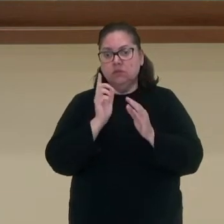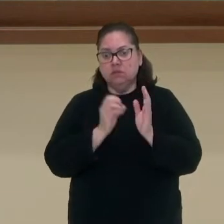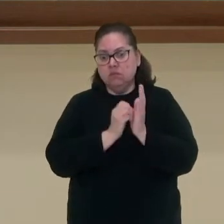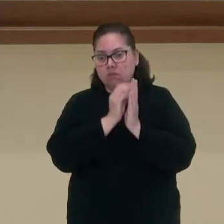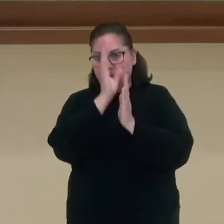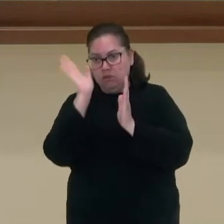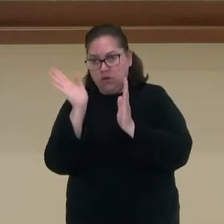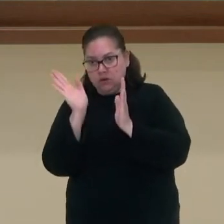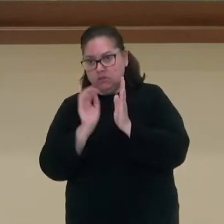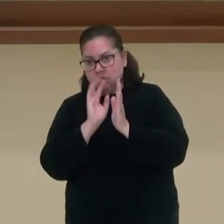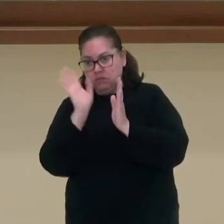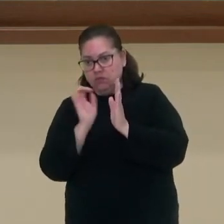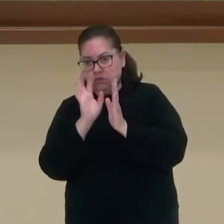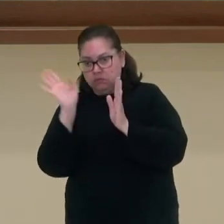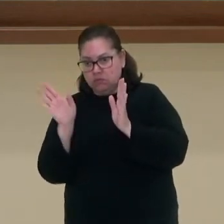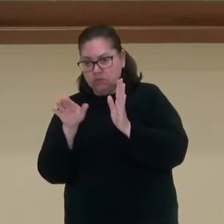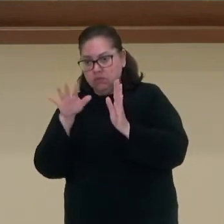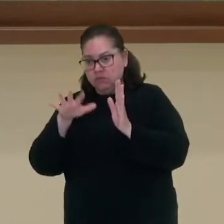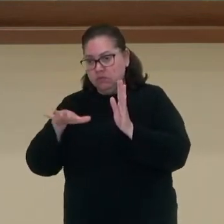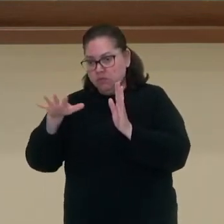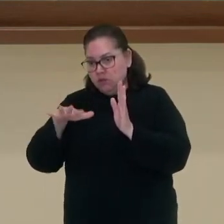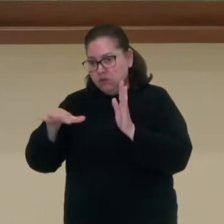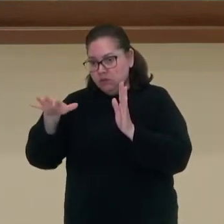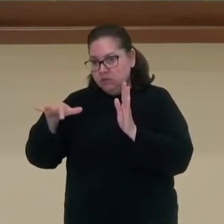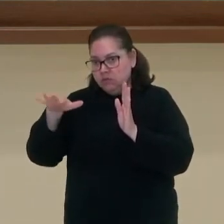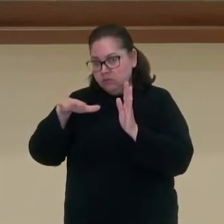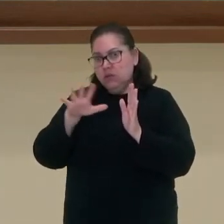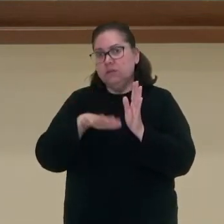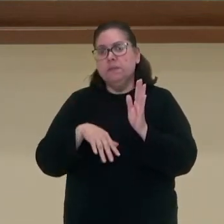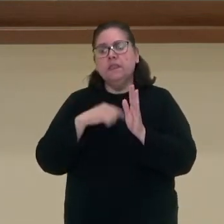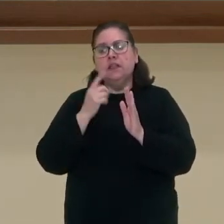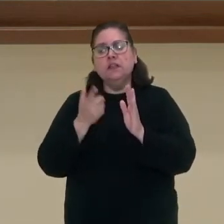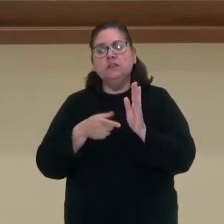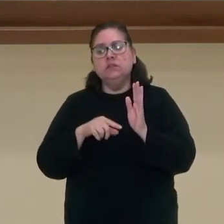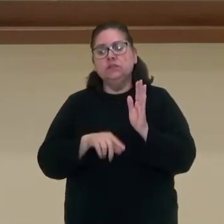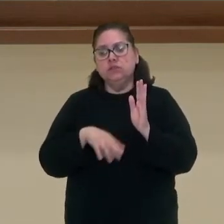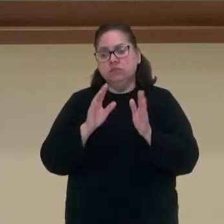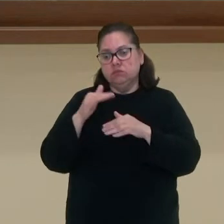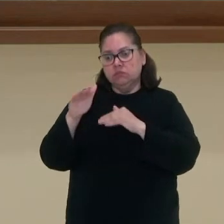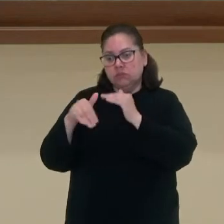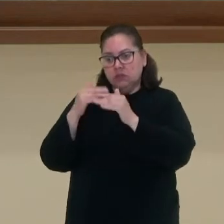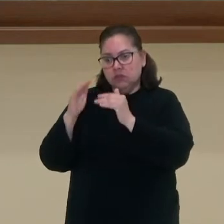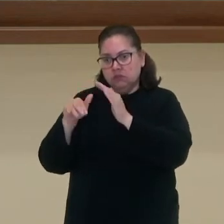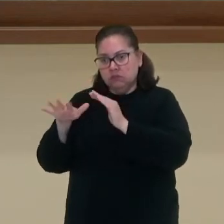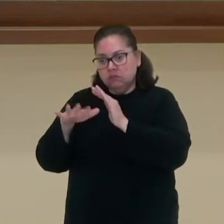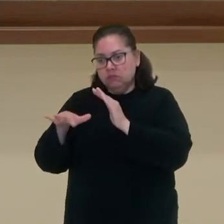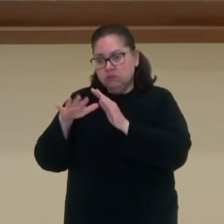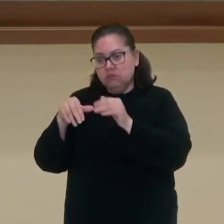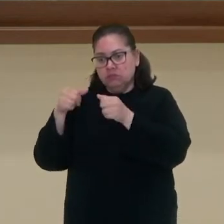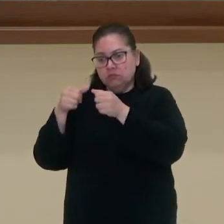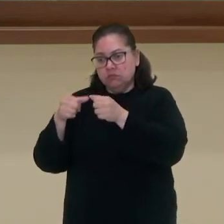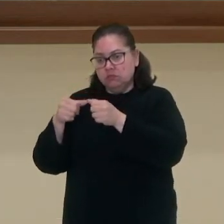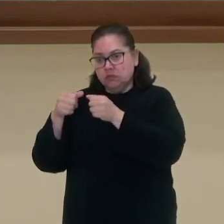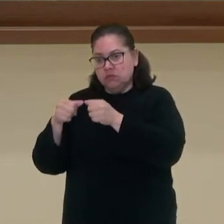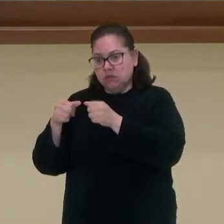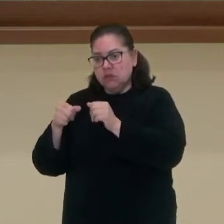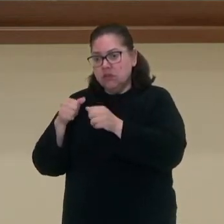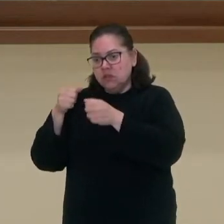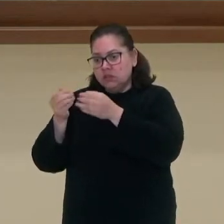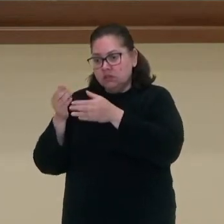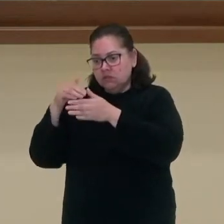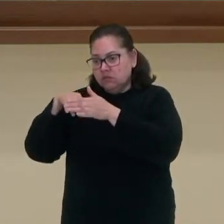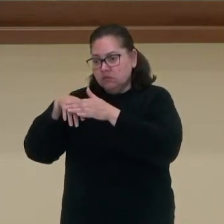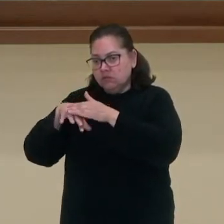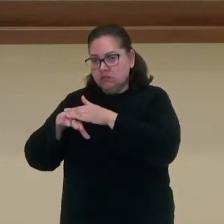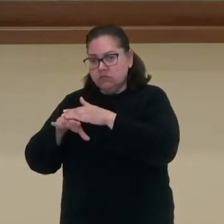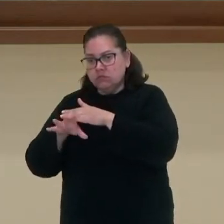saem pelos poros ou pelo ósculo e eles vão nadando. E aí, à medida que eles vão nadando, eles vão entrando